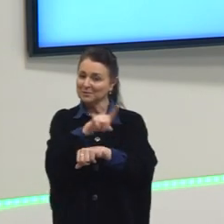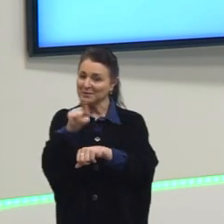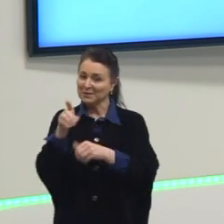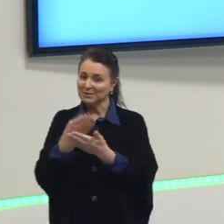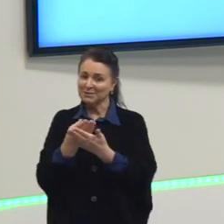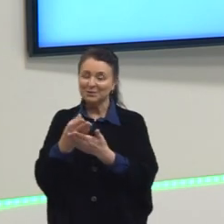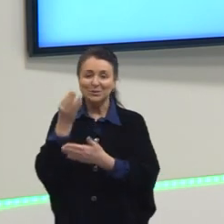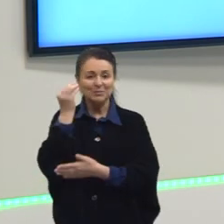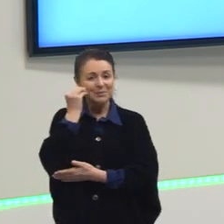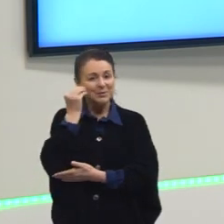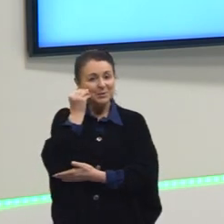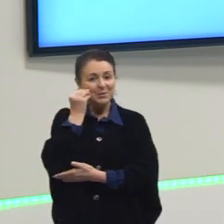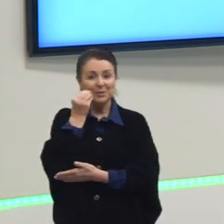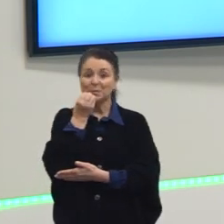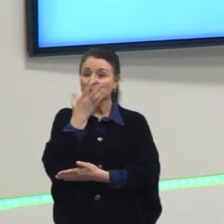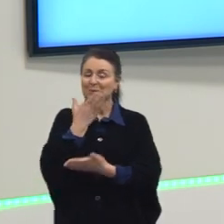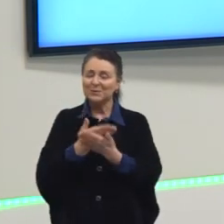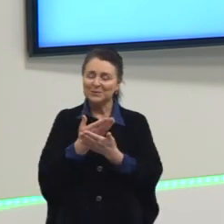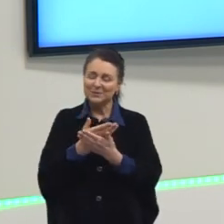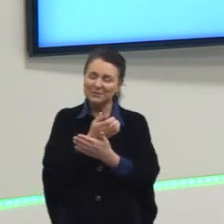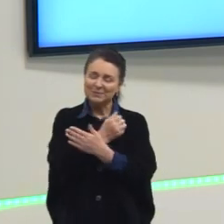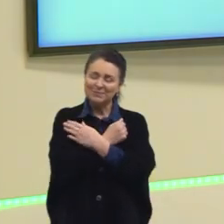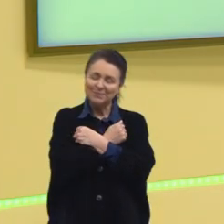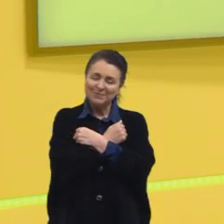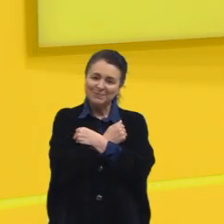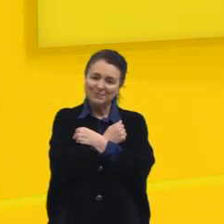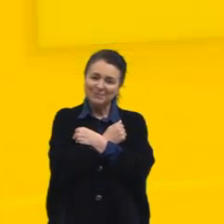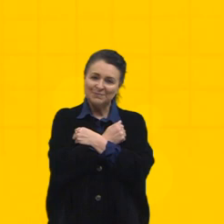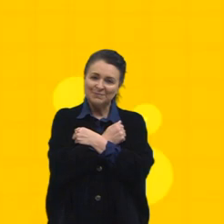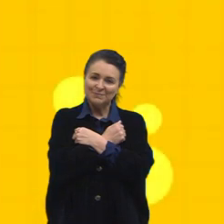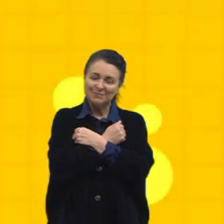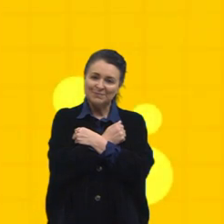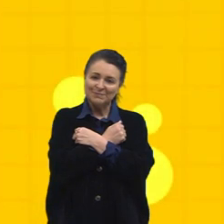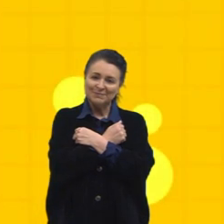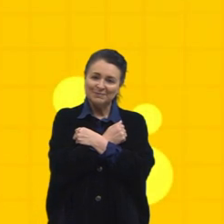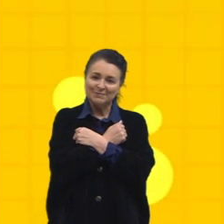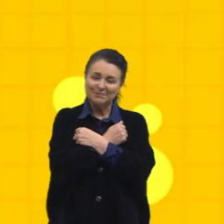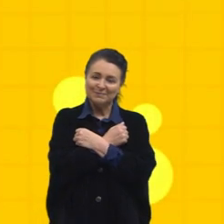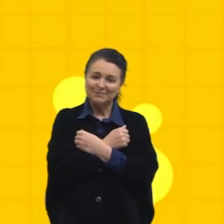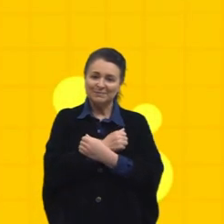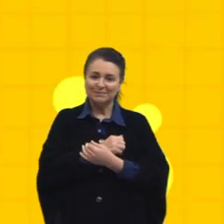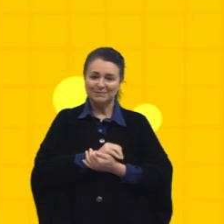Um beijão. Bons estudos. Forte abraço. Tchau. Tchau.